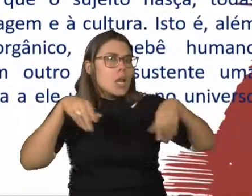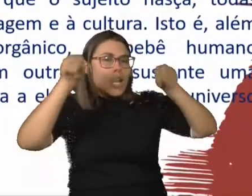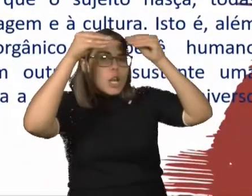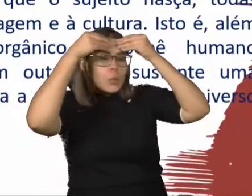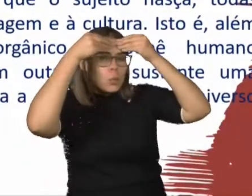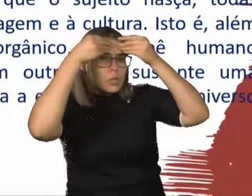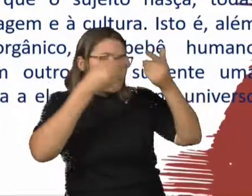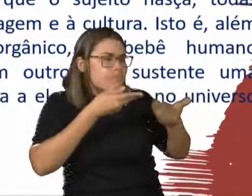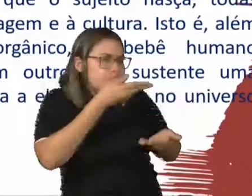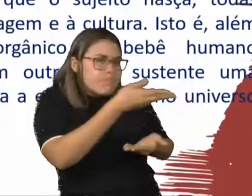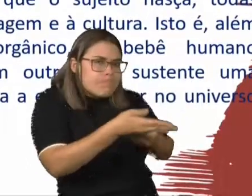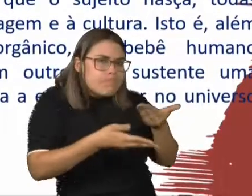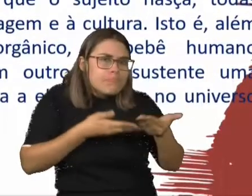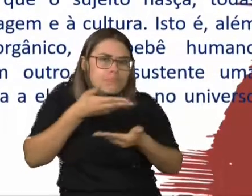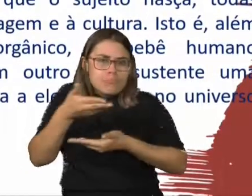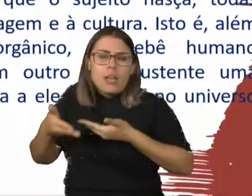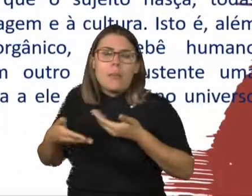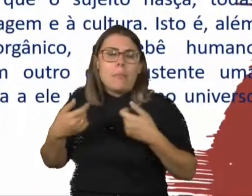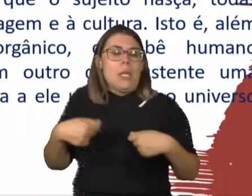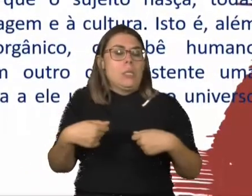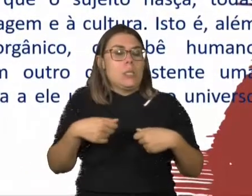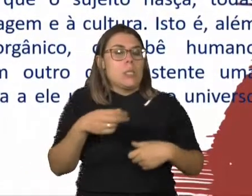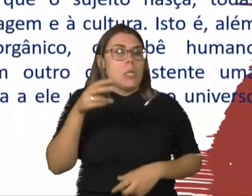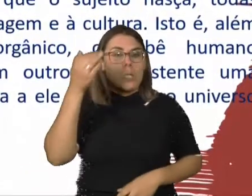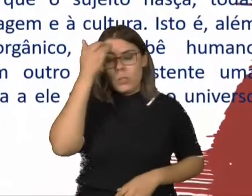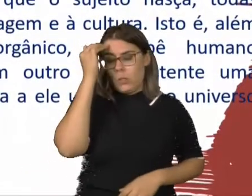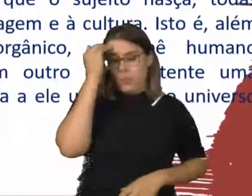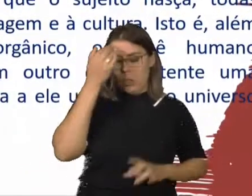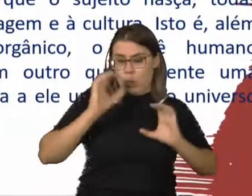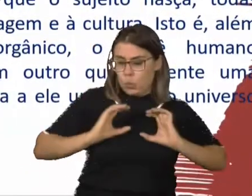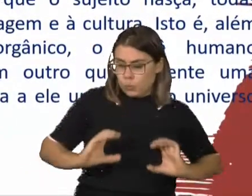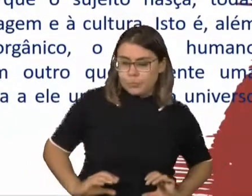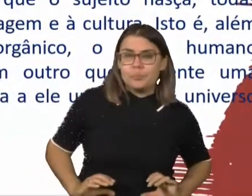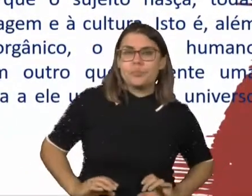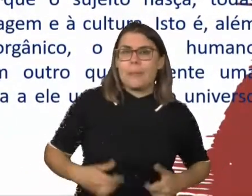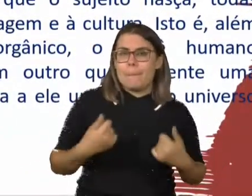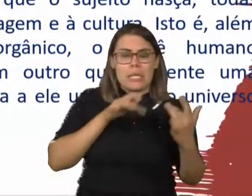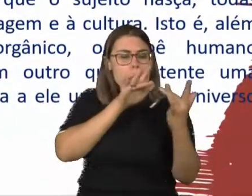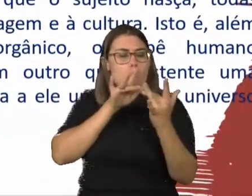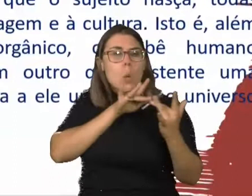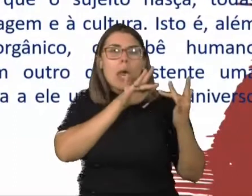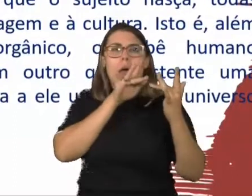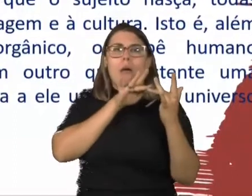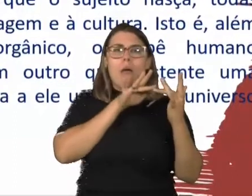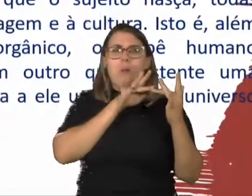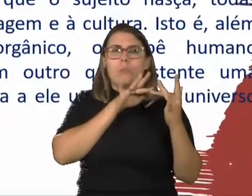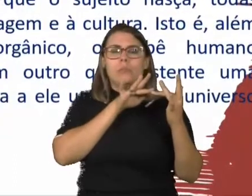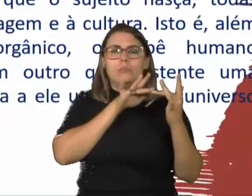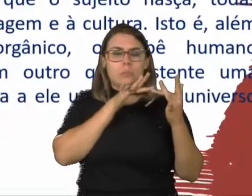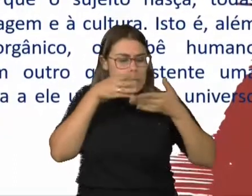inscrição a se fazer no corpo pelo outro. São necessárias uma série de operações para que o sujeito nasce. Ou seja,